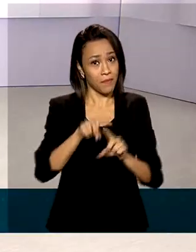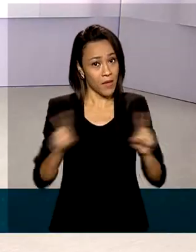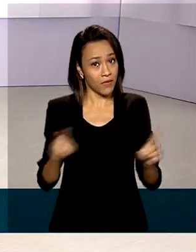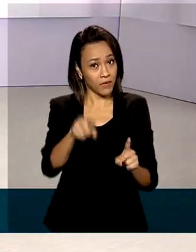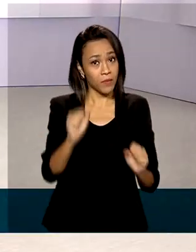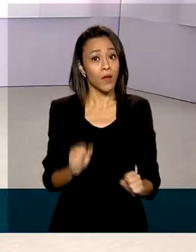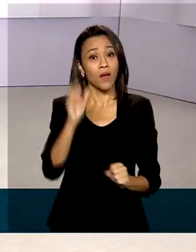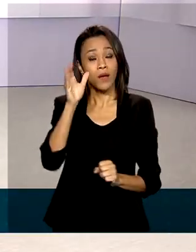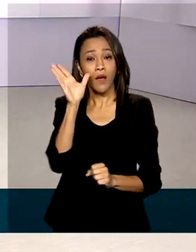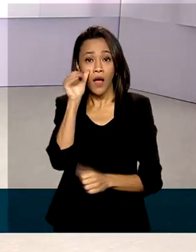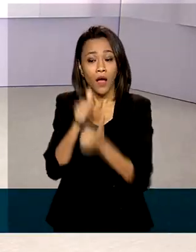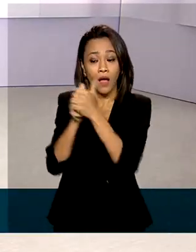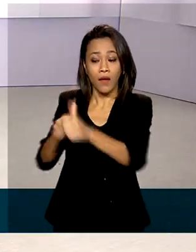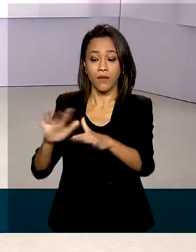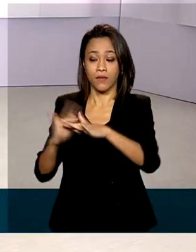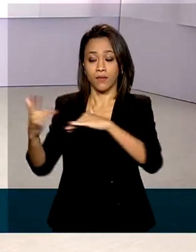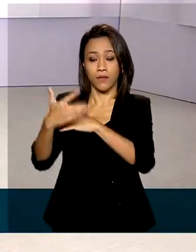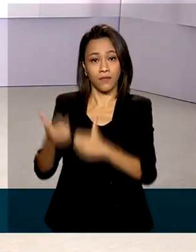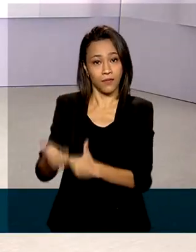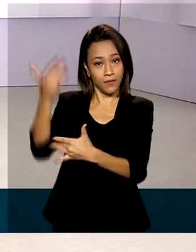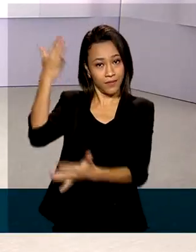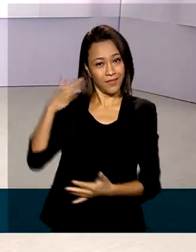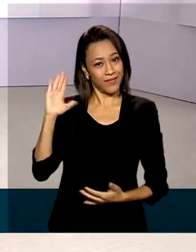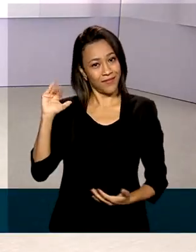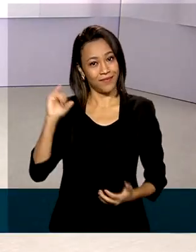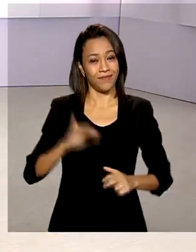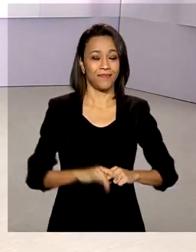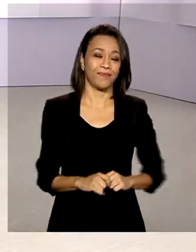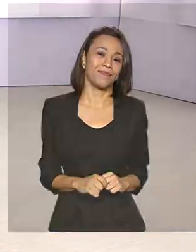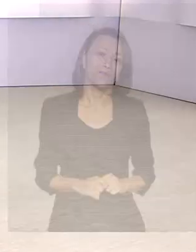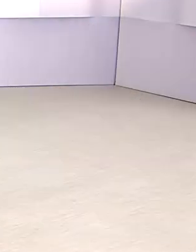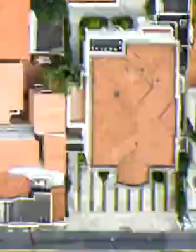nos acompanhar também pelas redes sociais. Até mais!